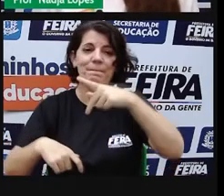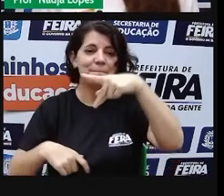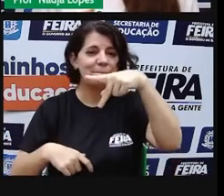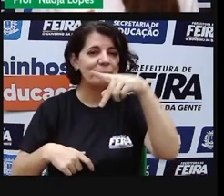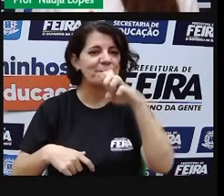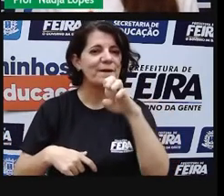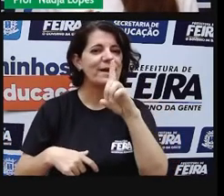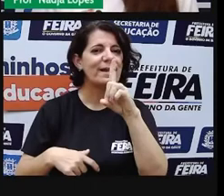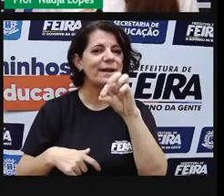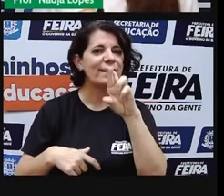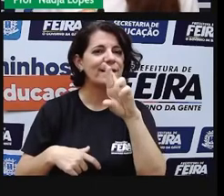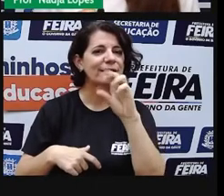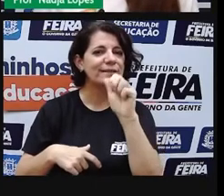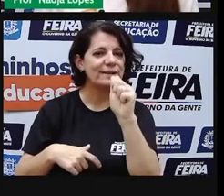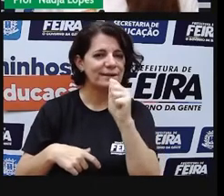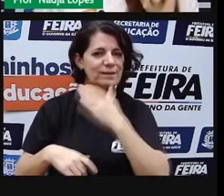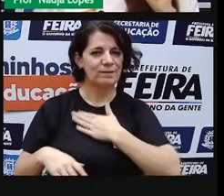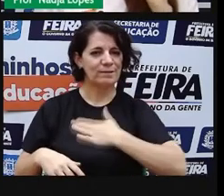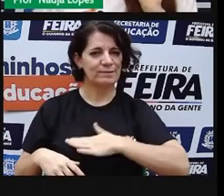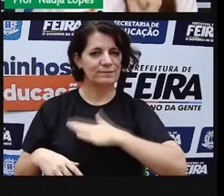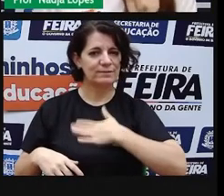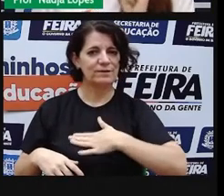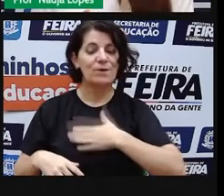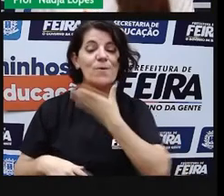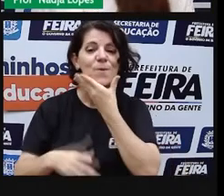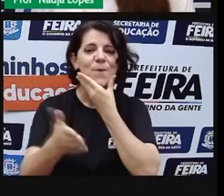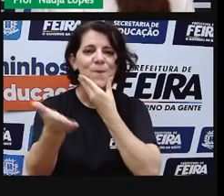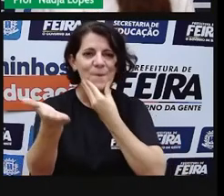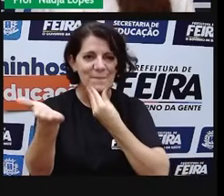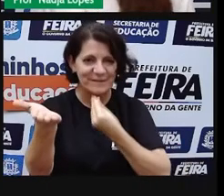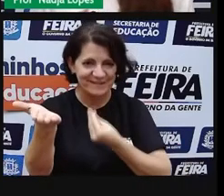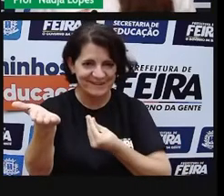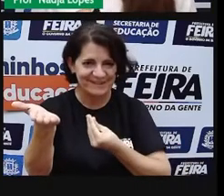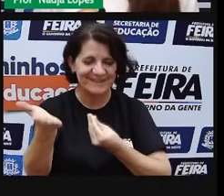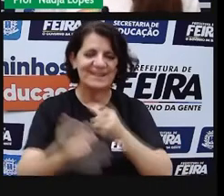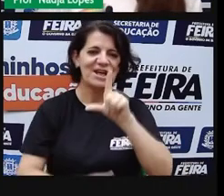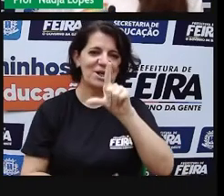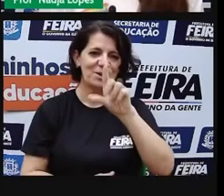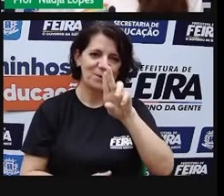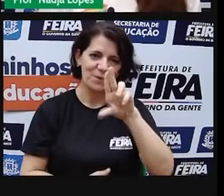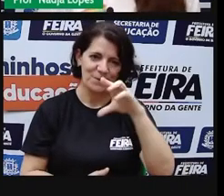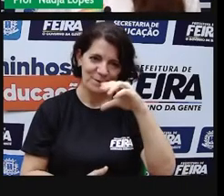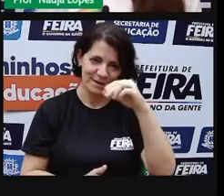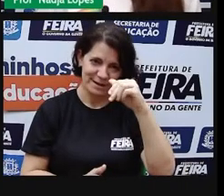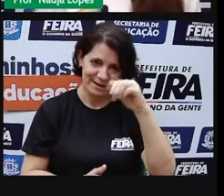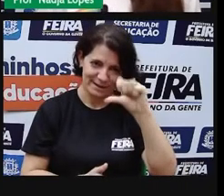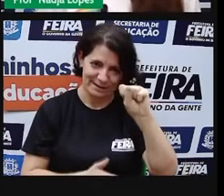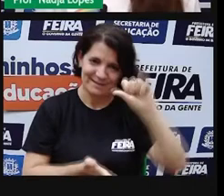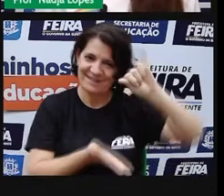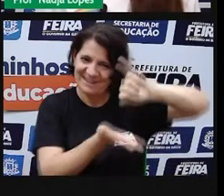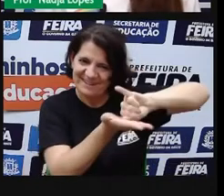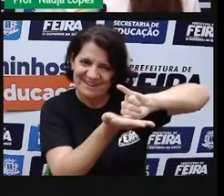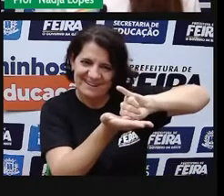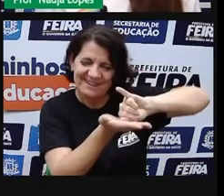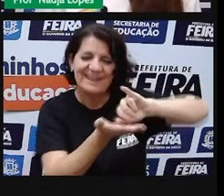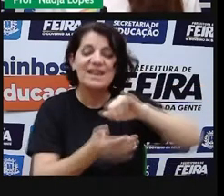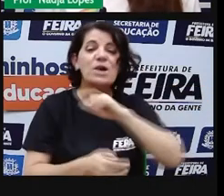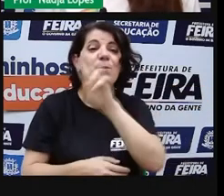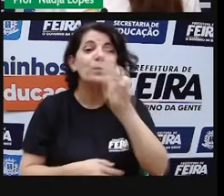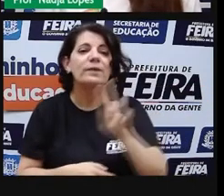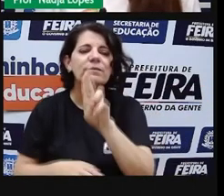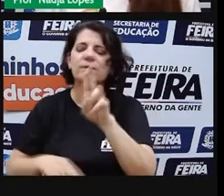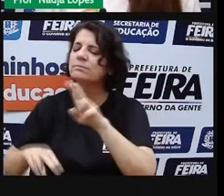Devido ter sido o local em que Lucas Evangelista, o Lucas da Feira, utilizava para